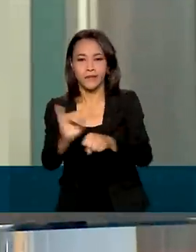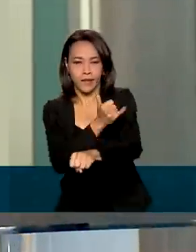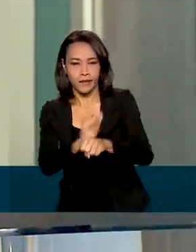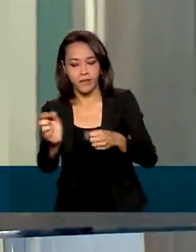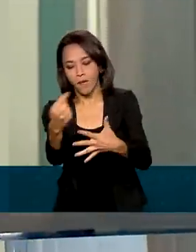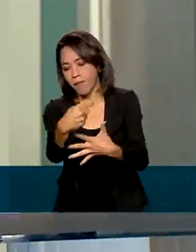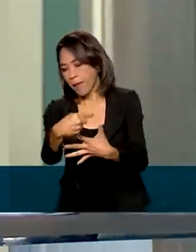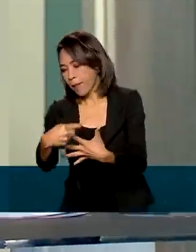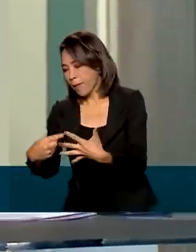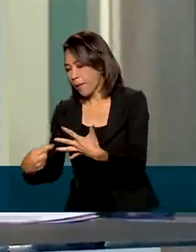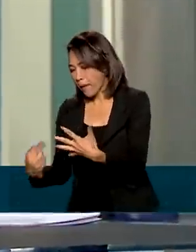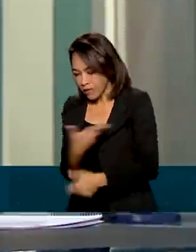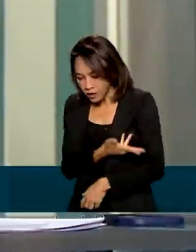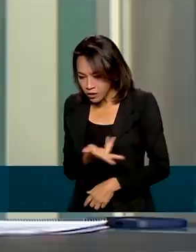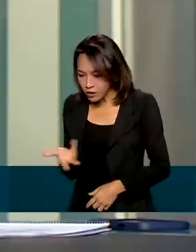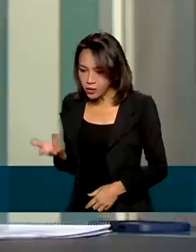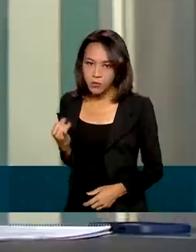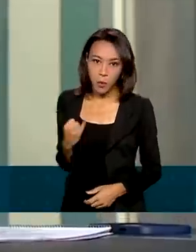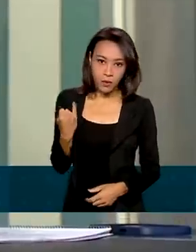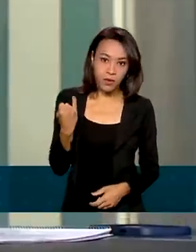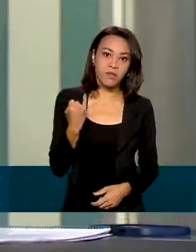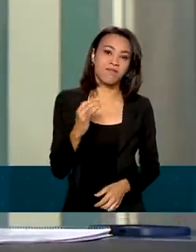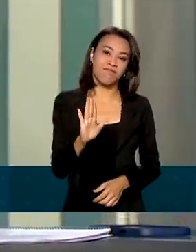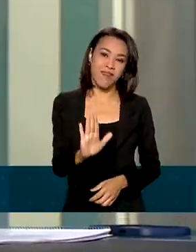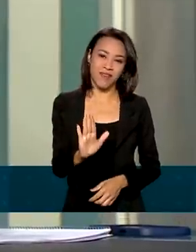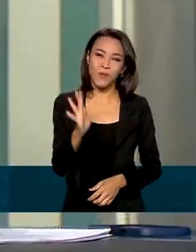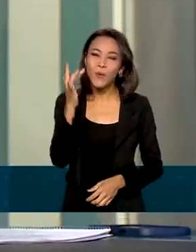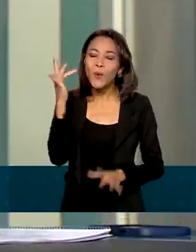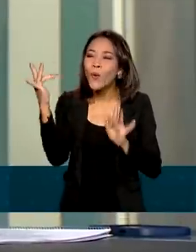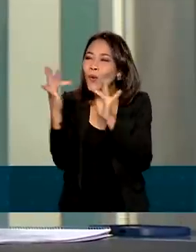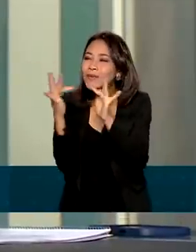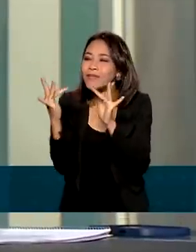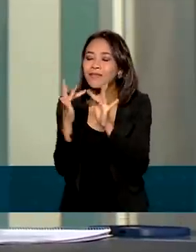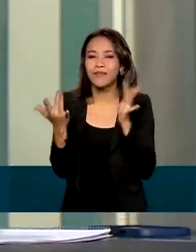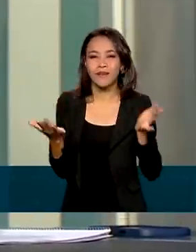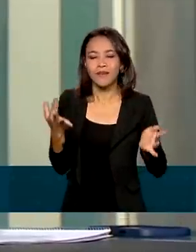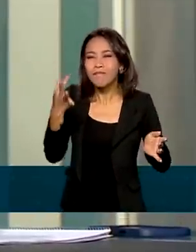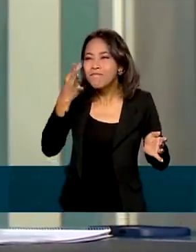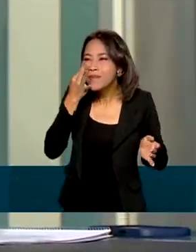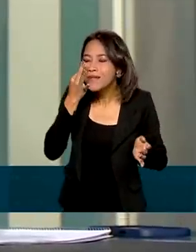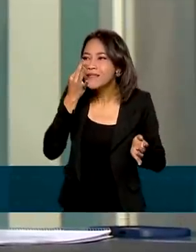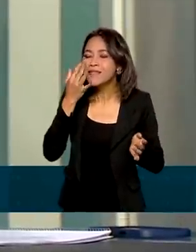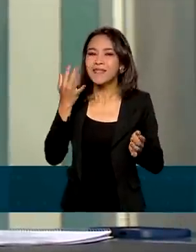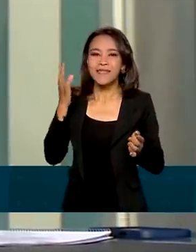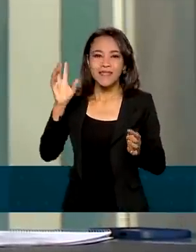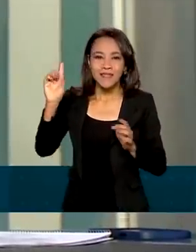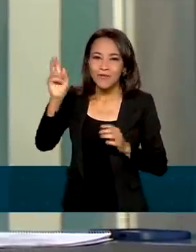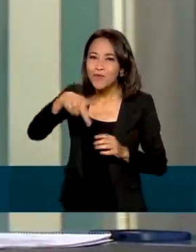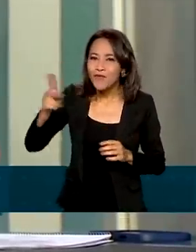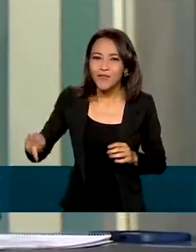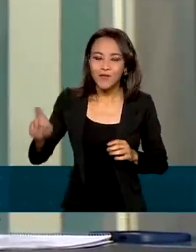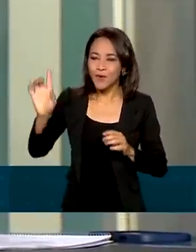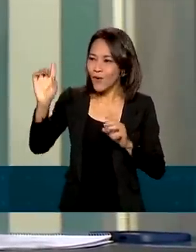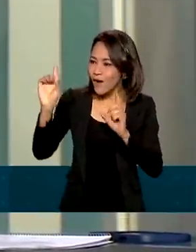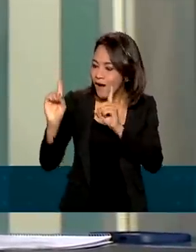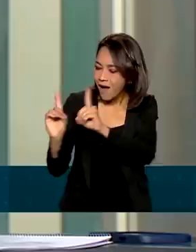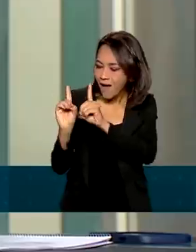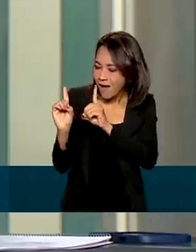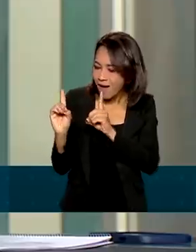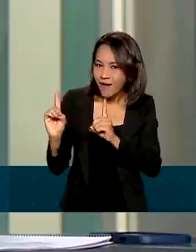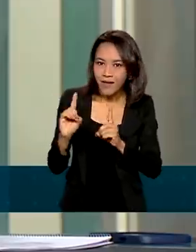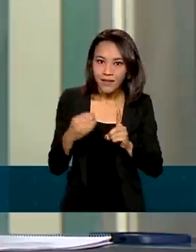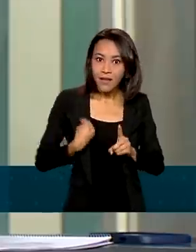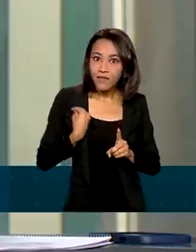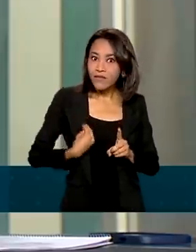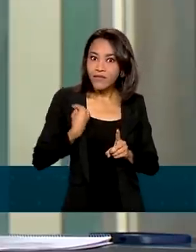importantes, mas eu creio que o contato pessoal, a presença do professor, sobretudo na vida das